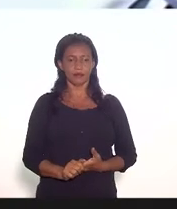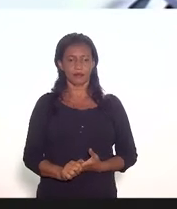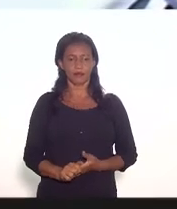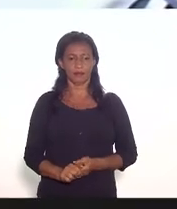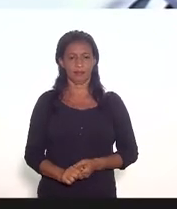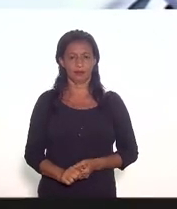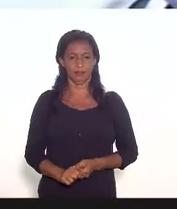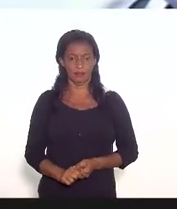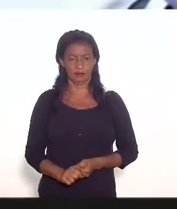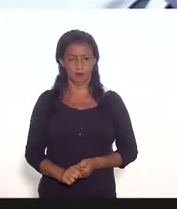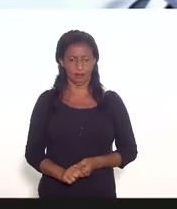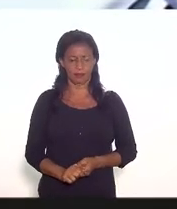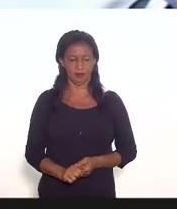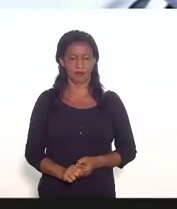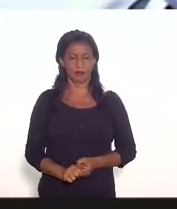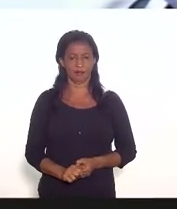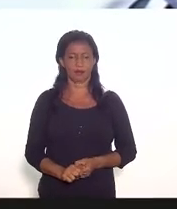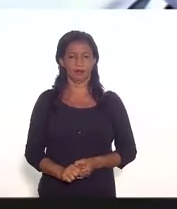-selete